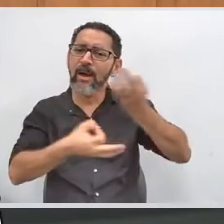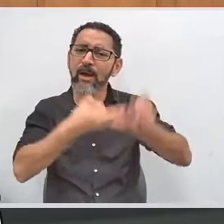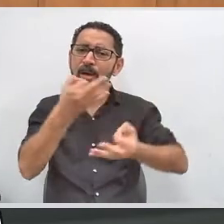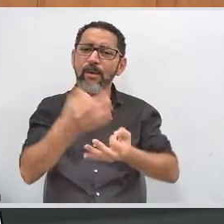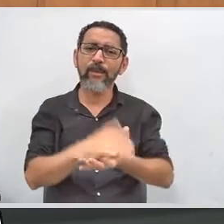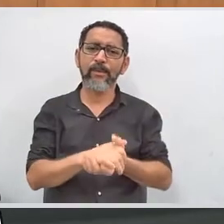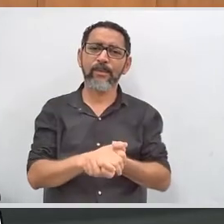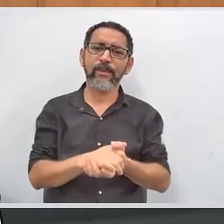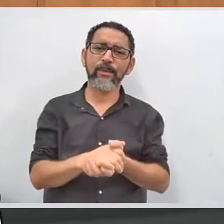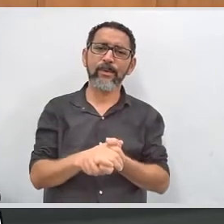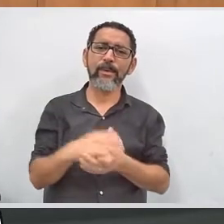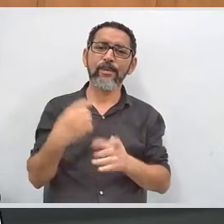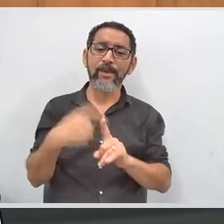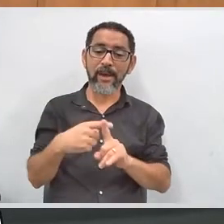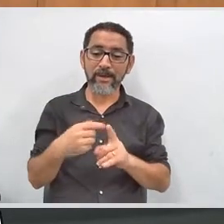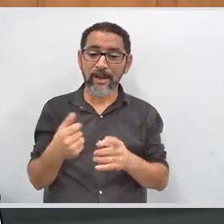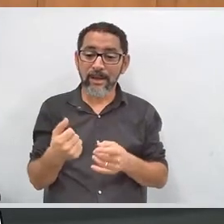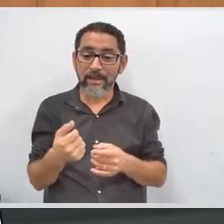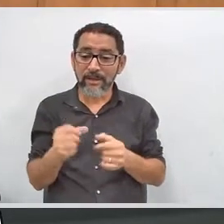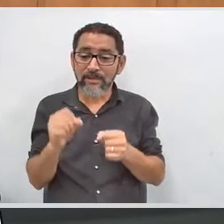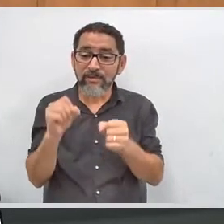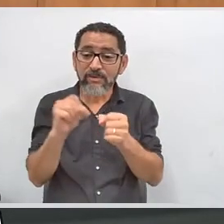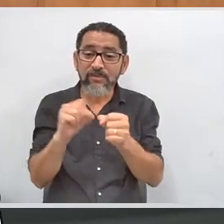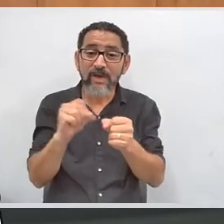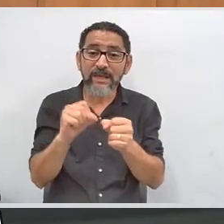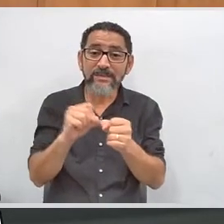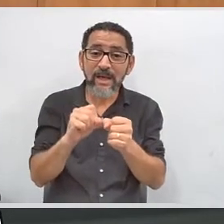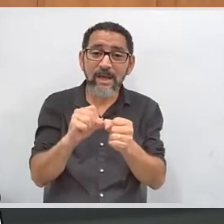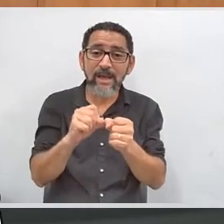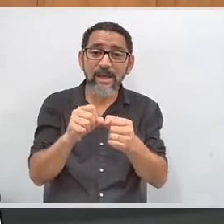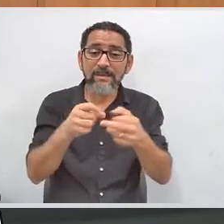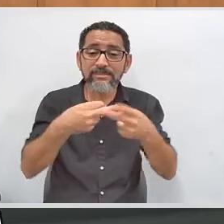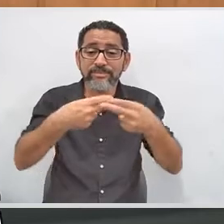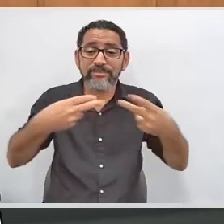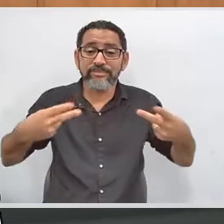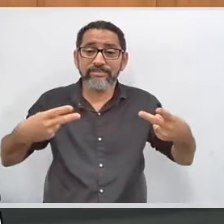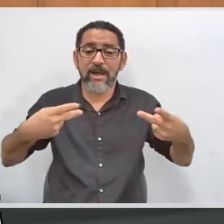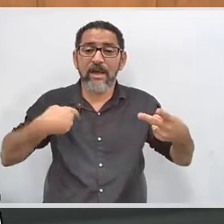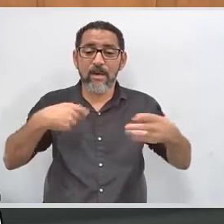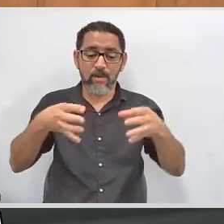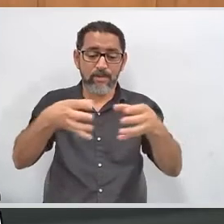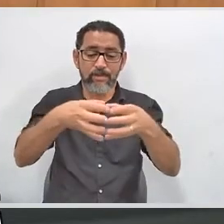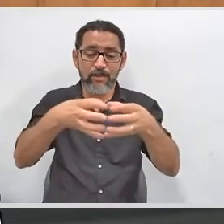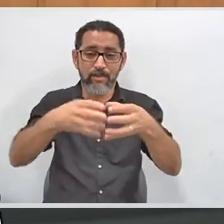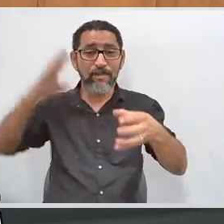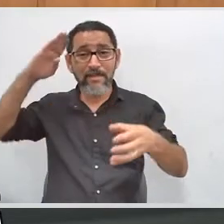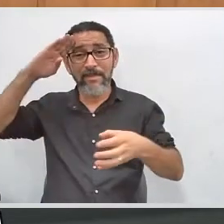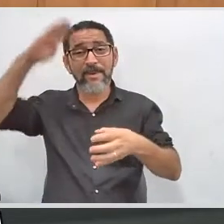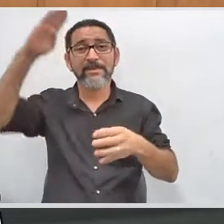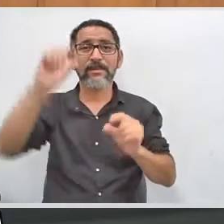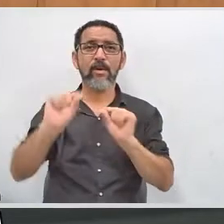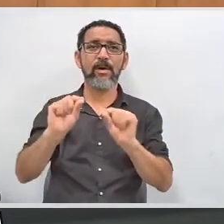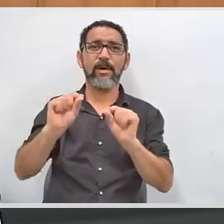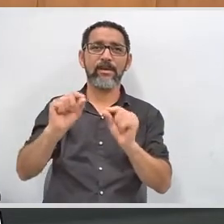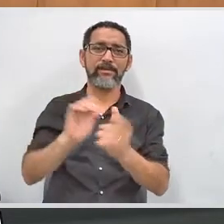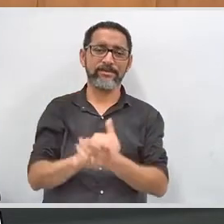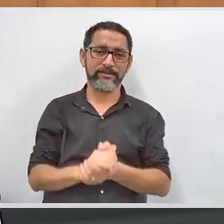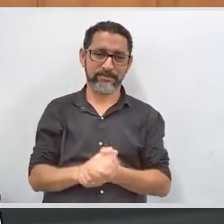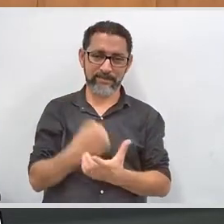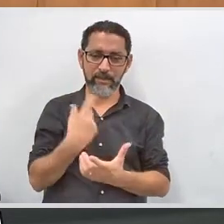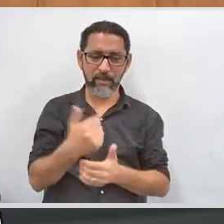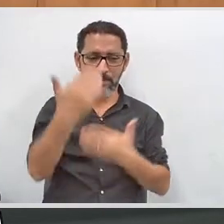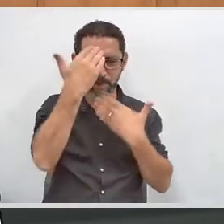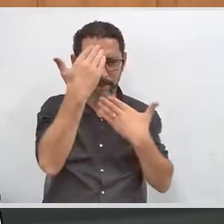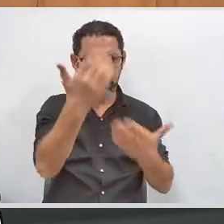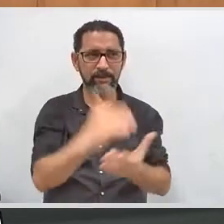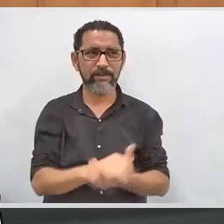porque a gente também não pode fazer alguma ação se a gente não escutar o público principal. Então, é muito importante a gente estar aqui